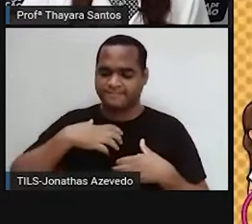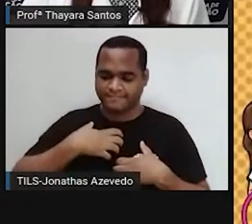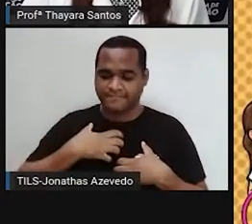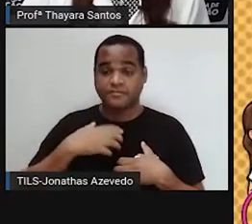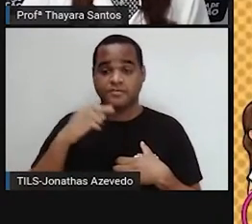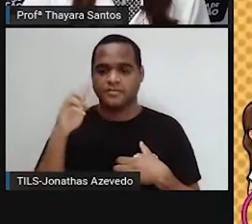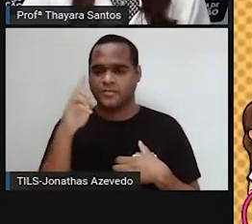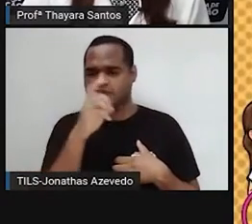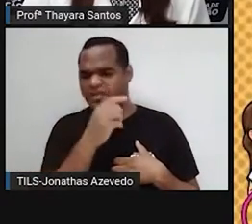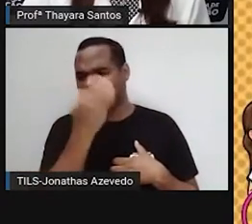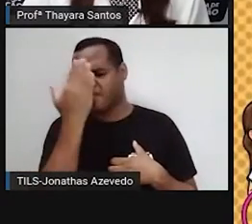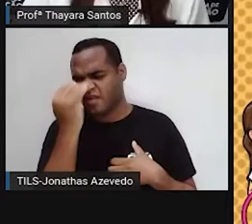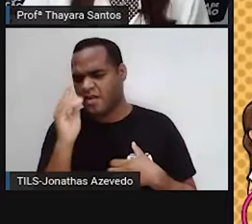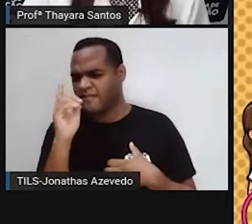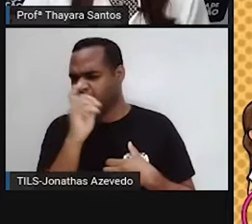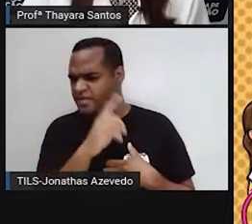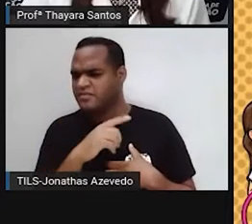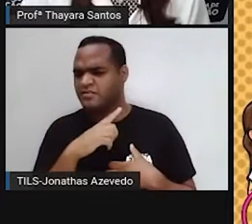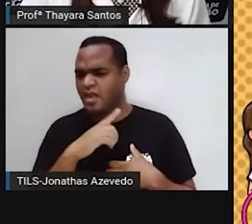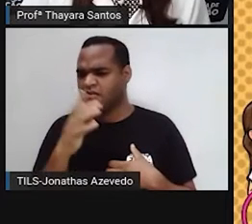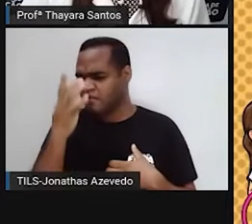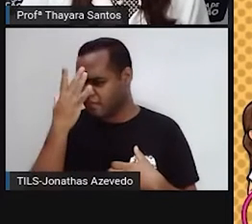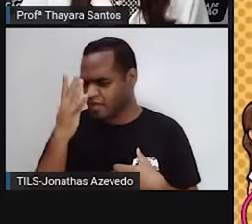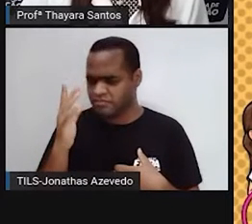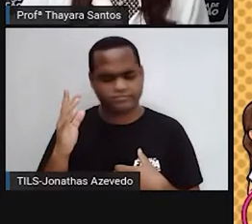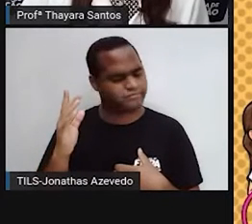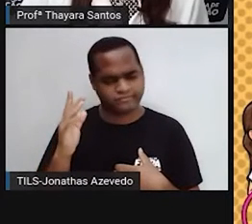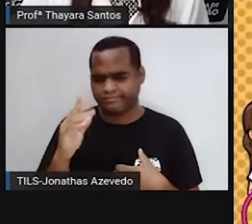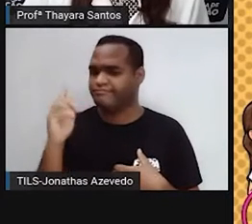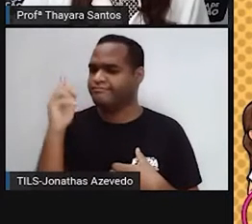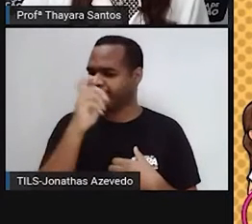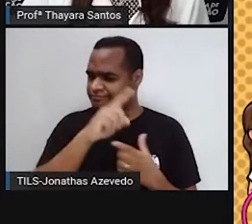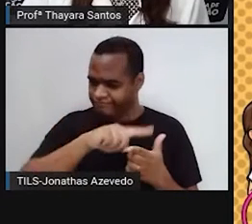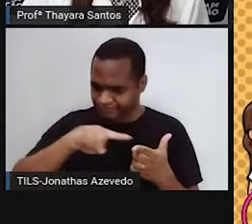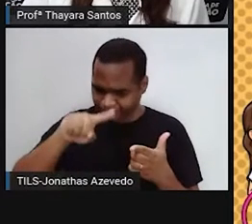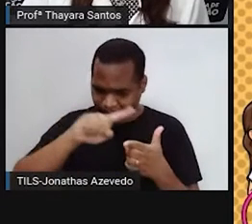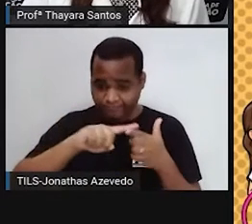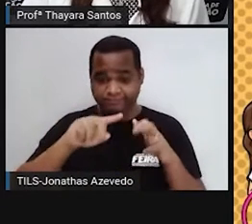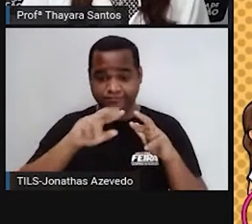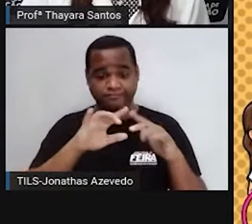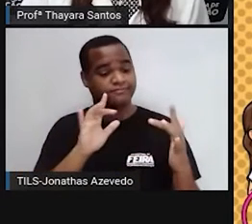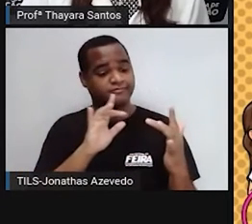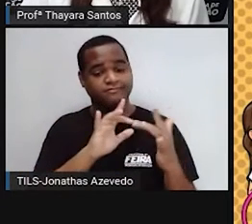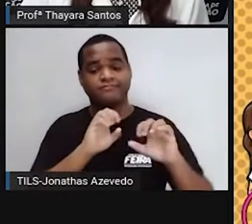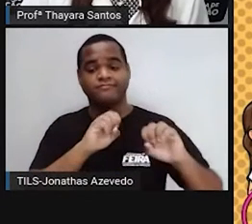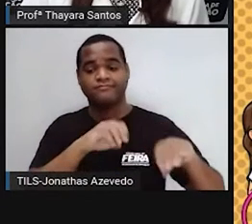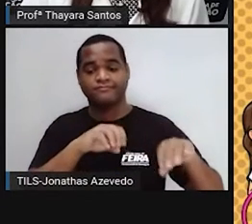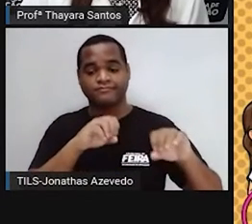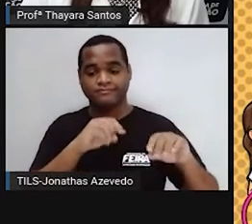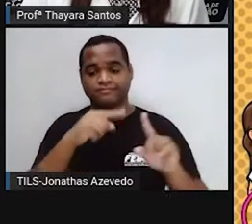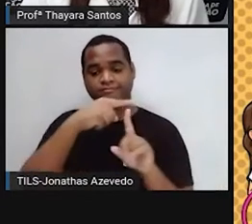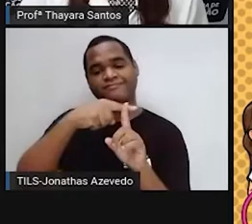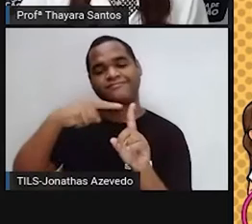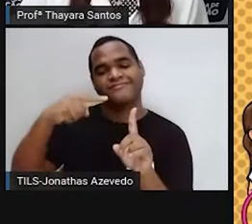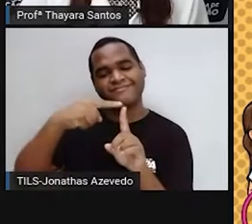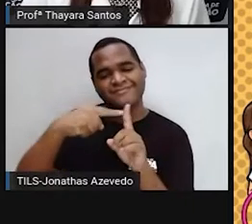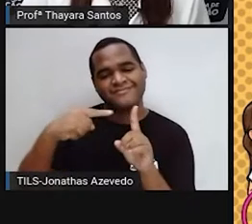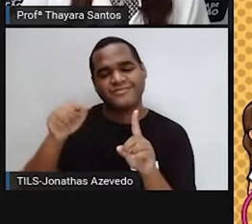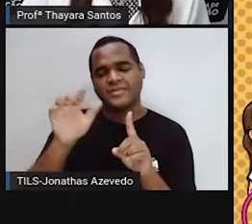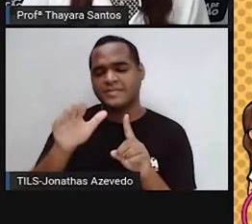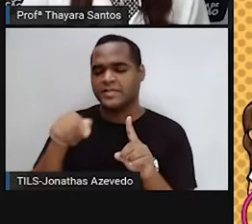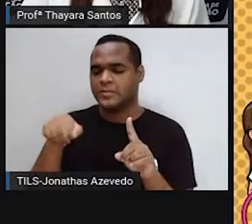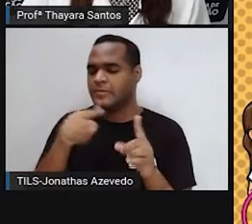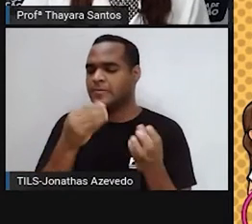dificuldade de cada um, sabe que não está sendo fácil esse retorno aí, esse ensino remoto e tudo que está acontecendo, mas nós